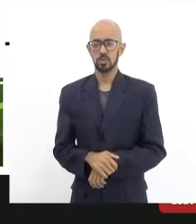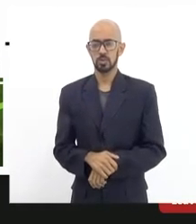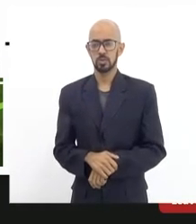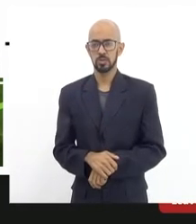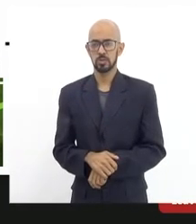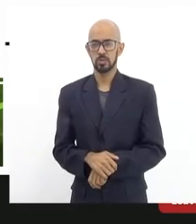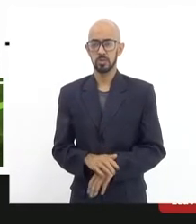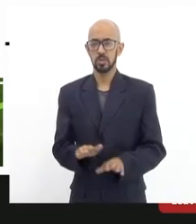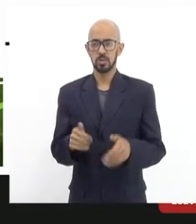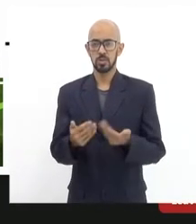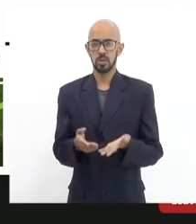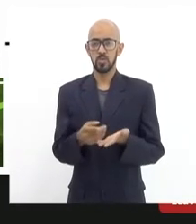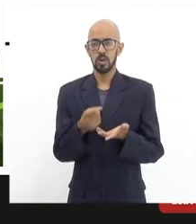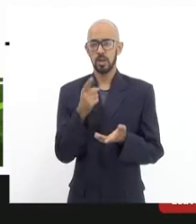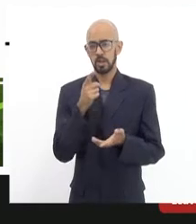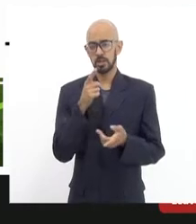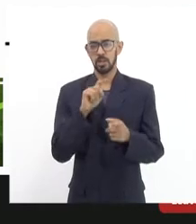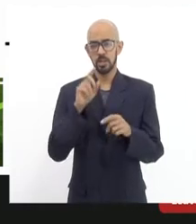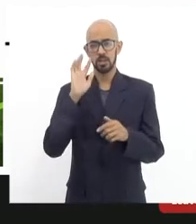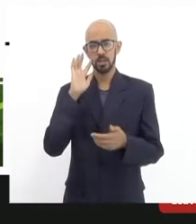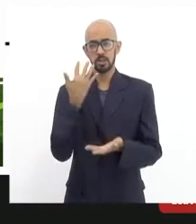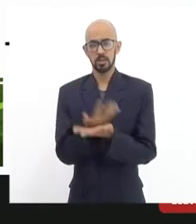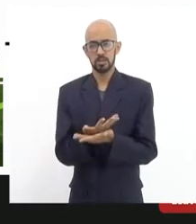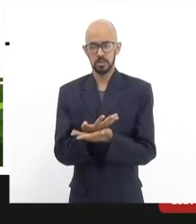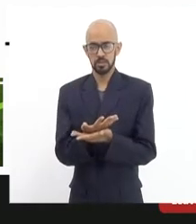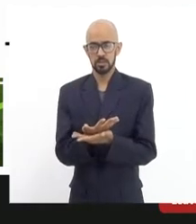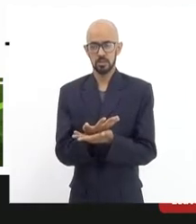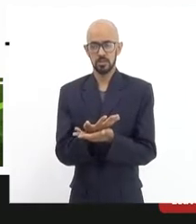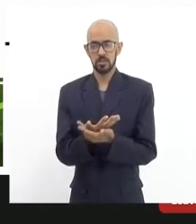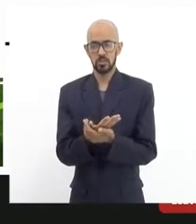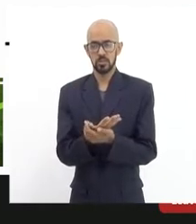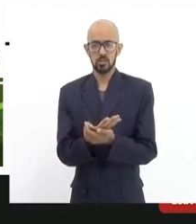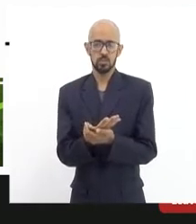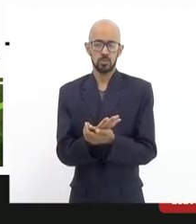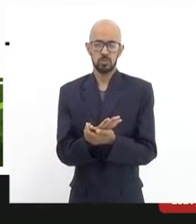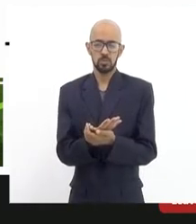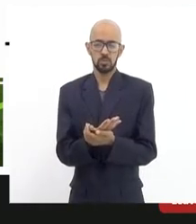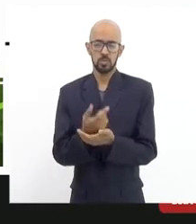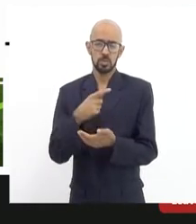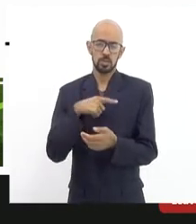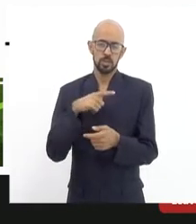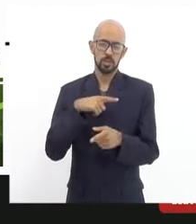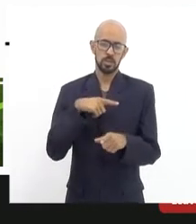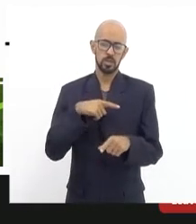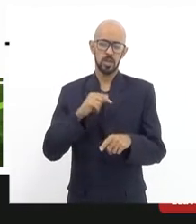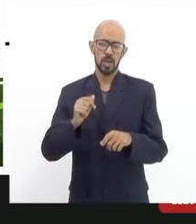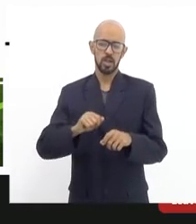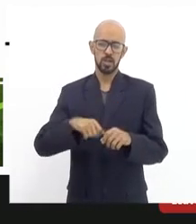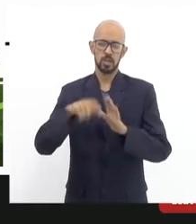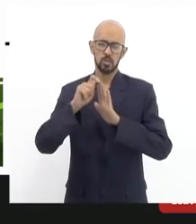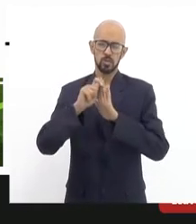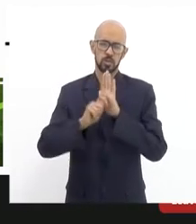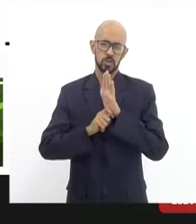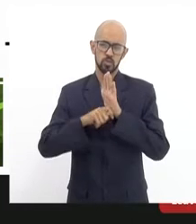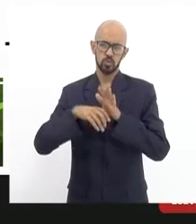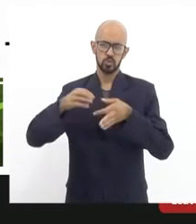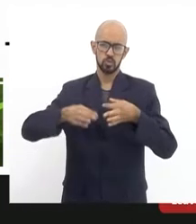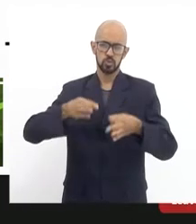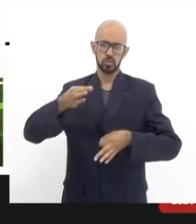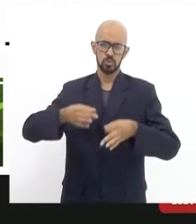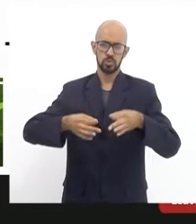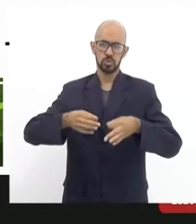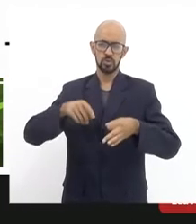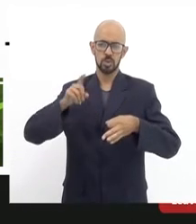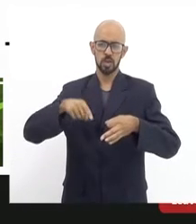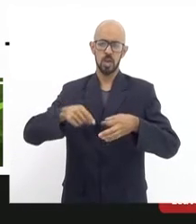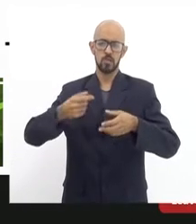Essa, então, é a decisão, a decisão constante da sentença. Então, adotarem